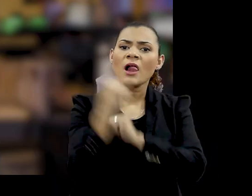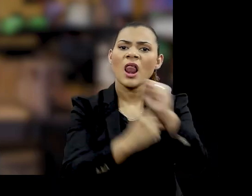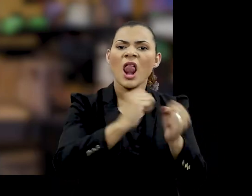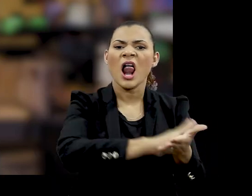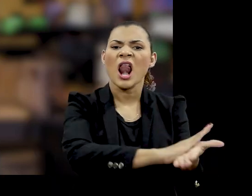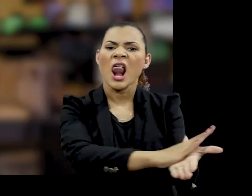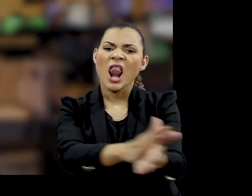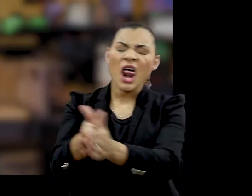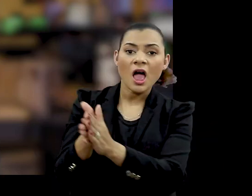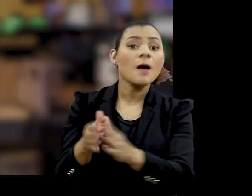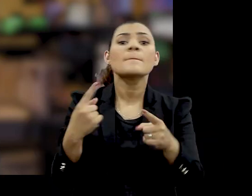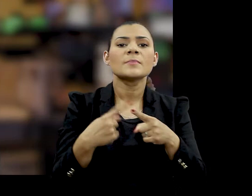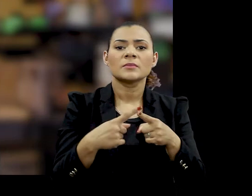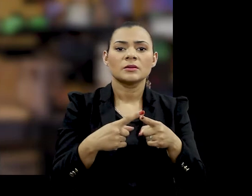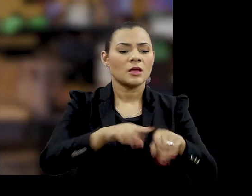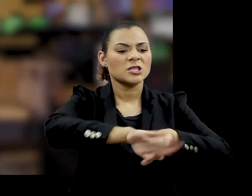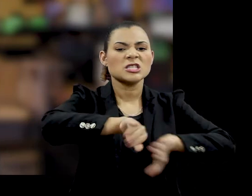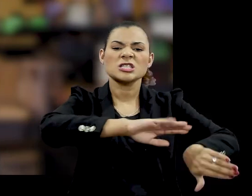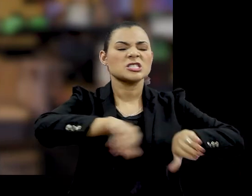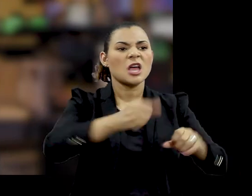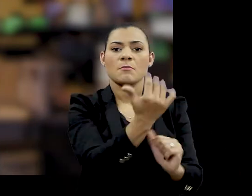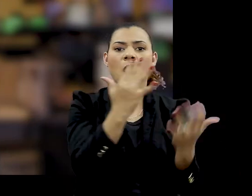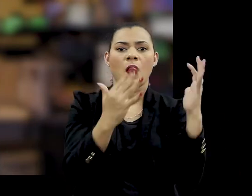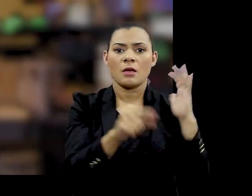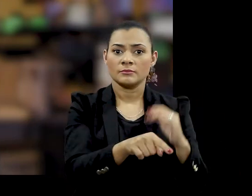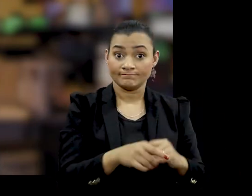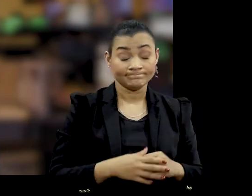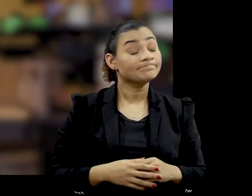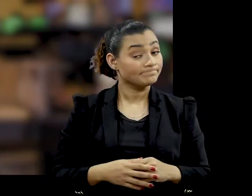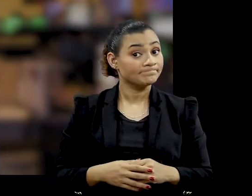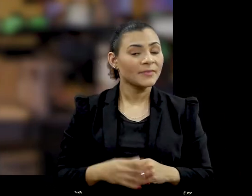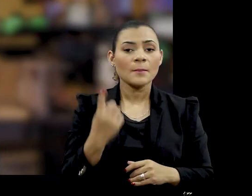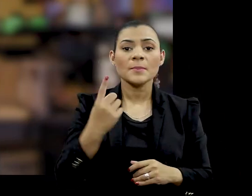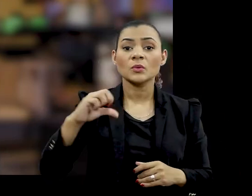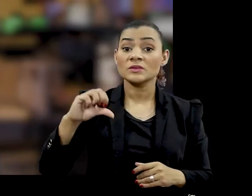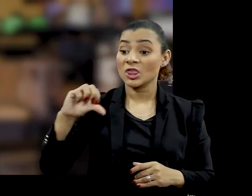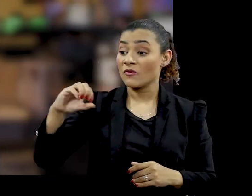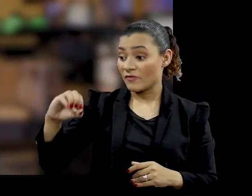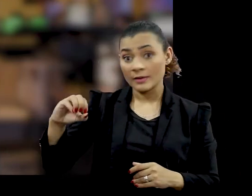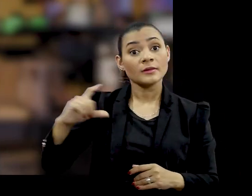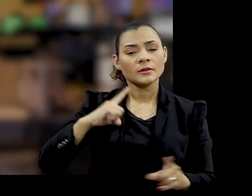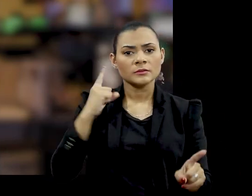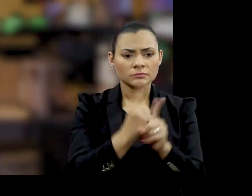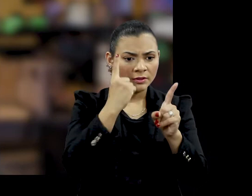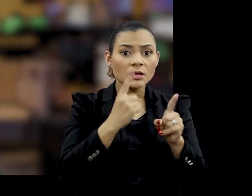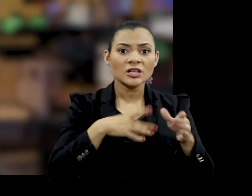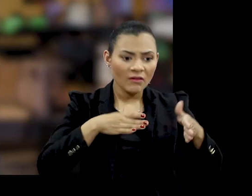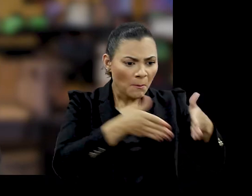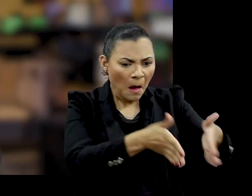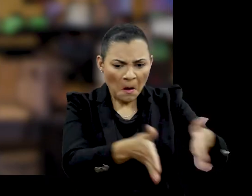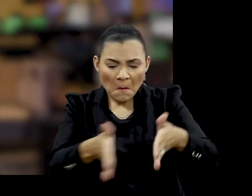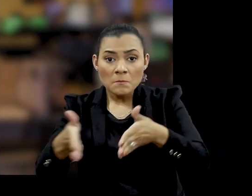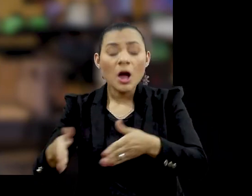assassinados em massacre Para desapropriação de suas terras Um outro exemplo Em 1990 foi descoberta uma vala